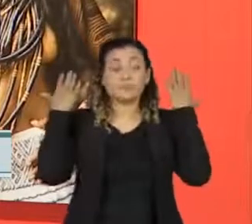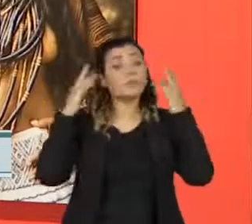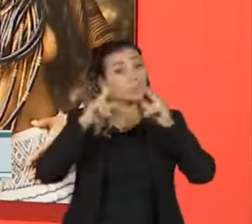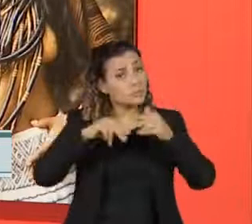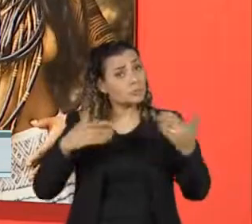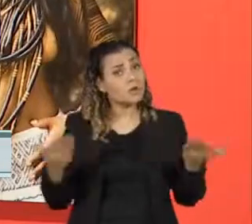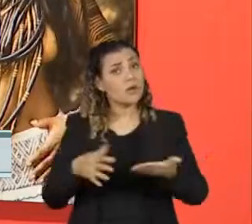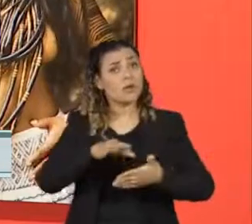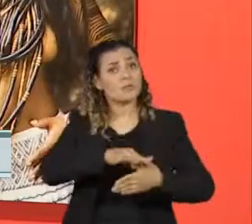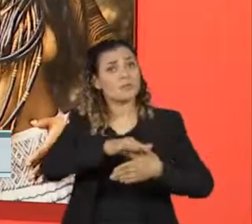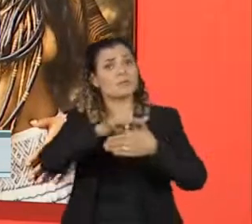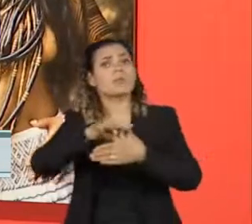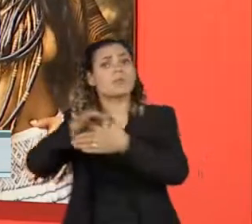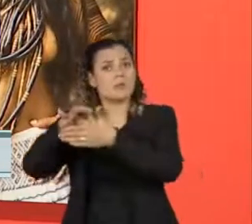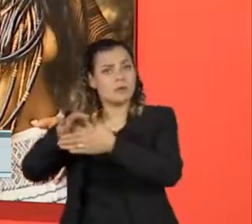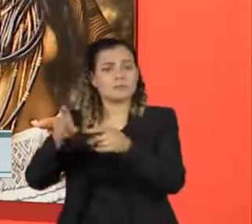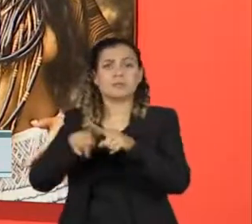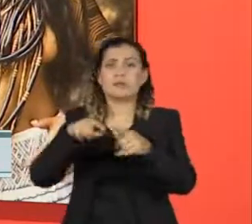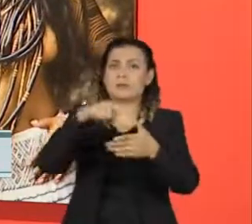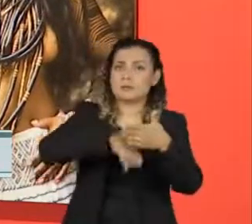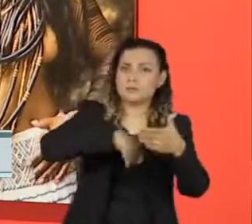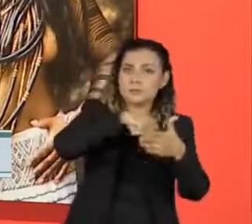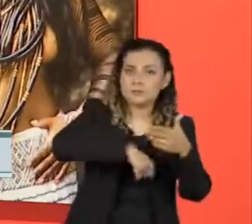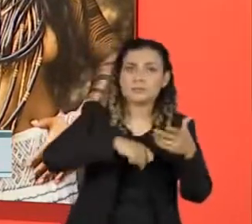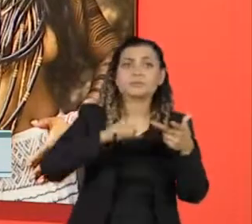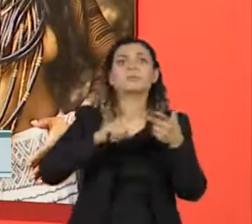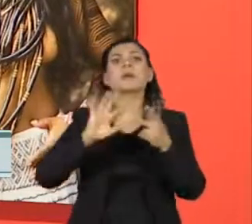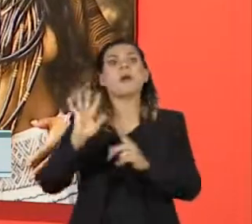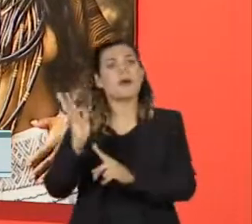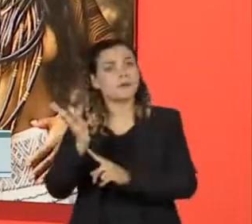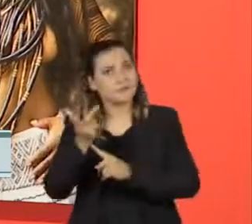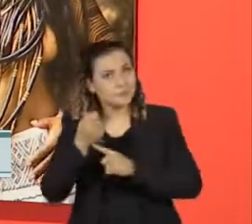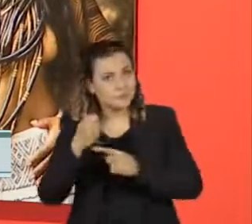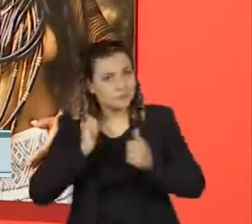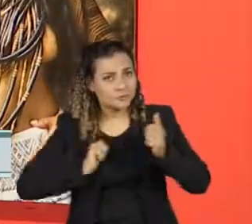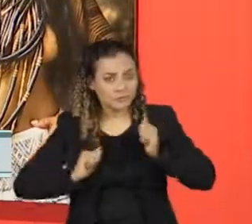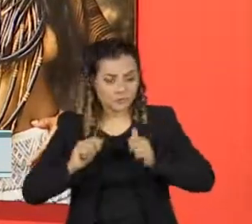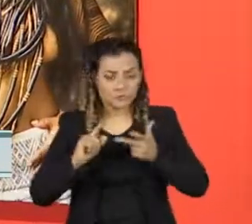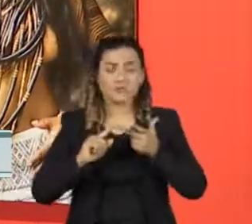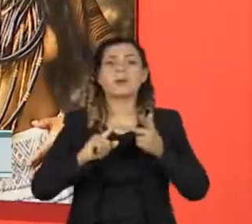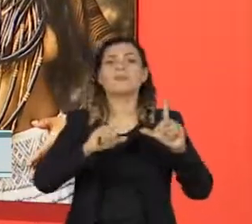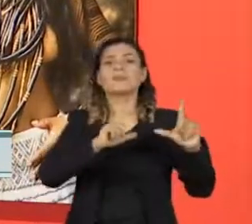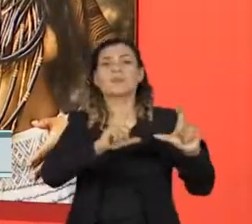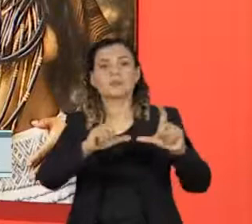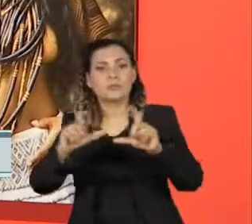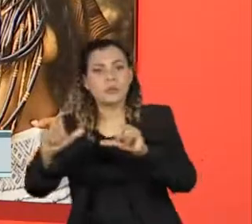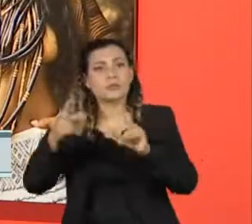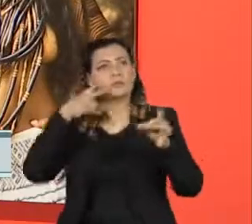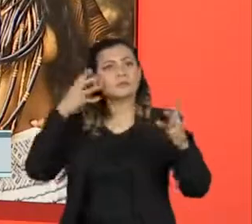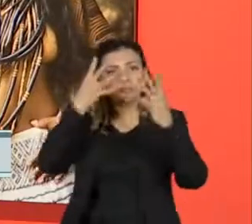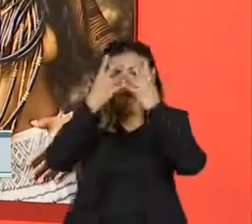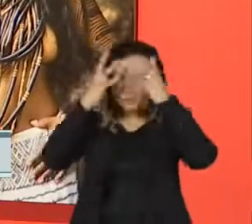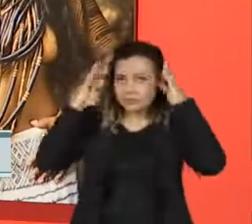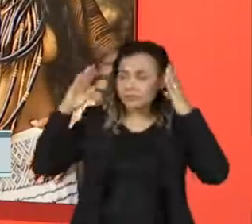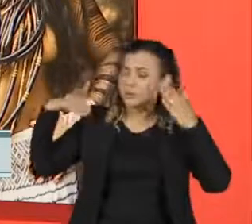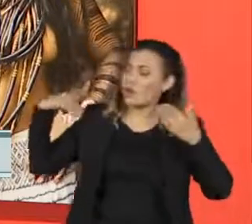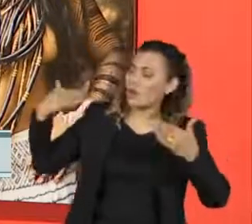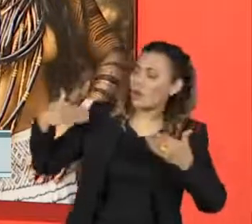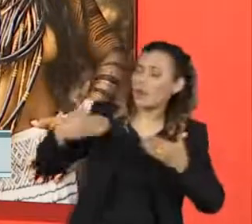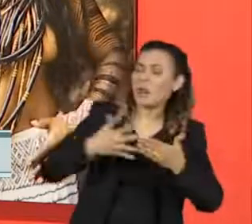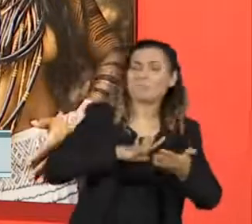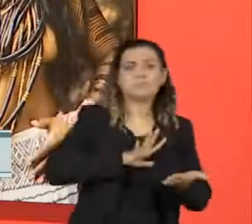como liderança, como ativistas, como artistas, como fotógrafos indígenas, cada vez mais